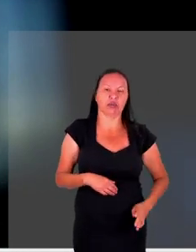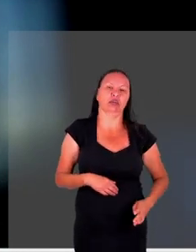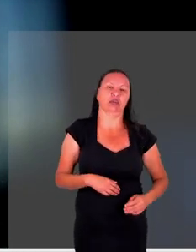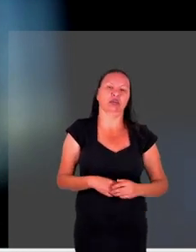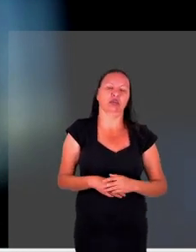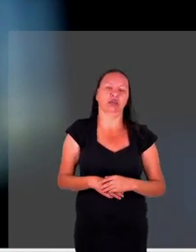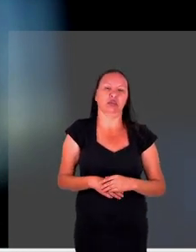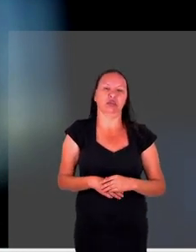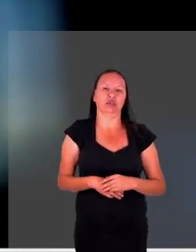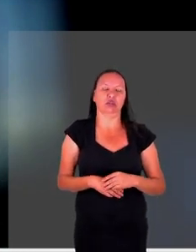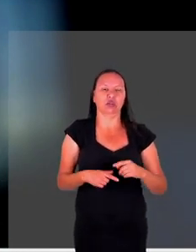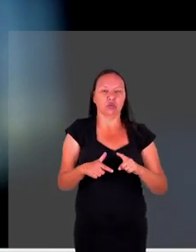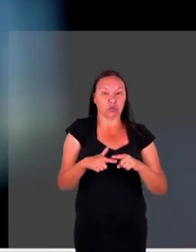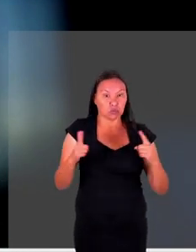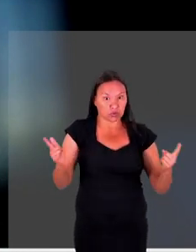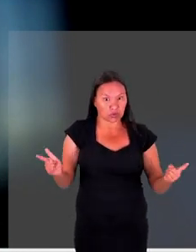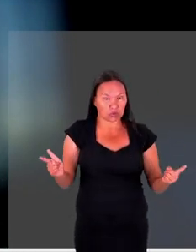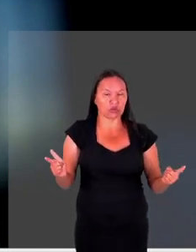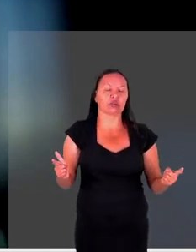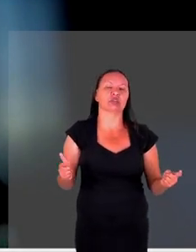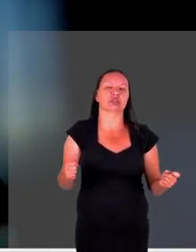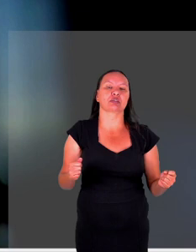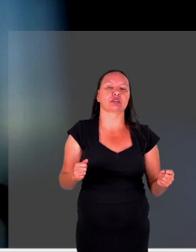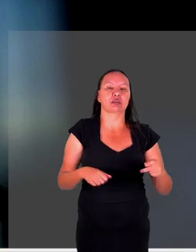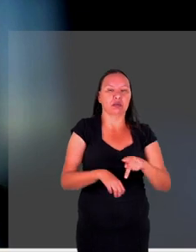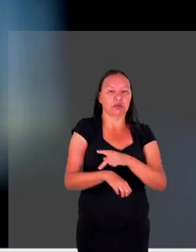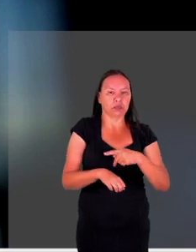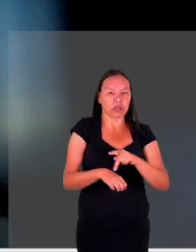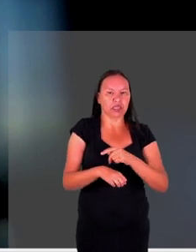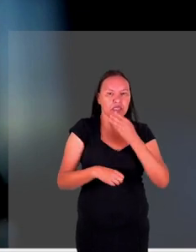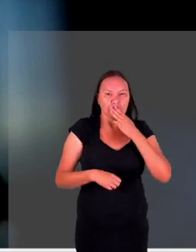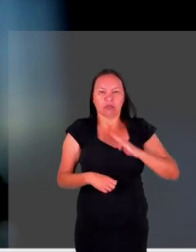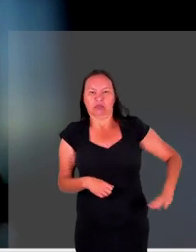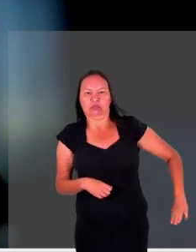inúmeras restrições de muitos países que proíbem que um nacional